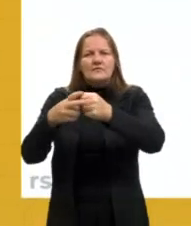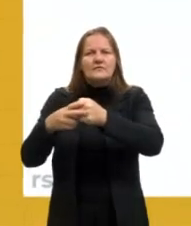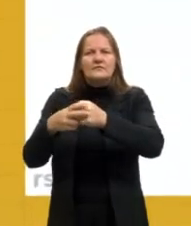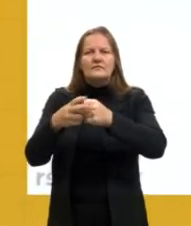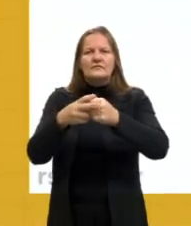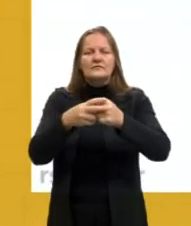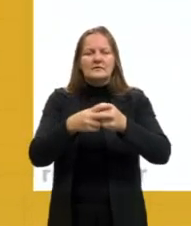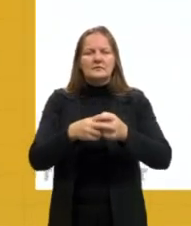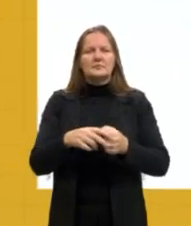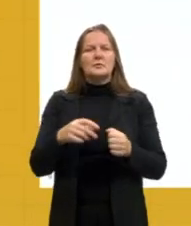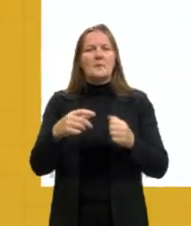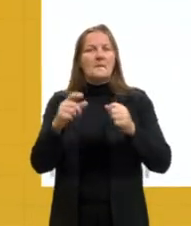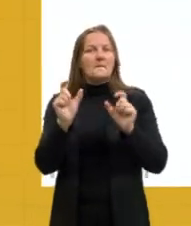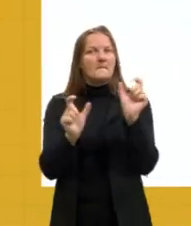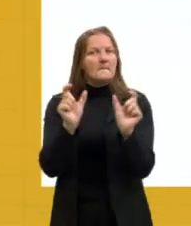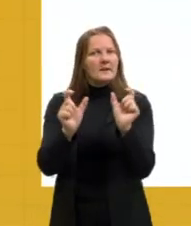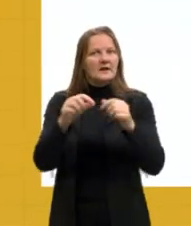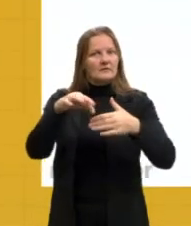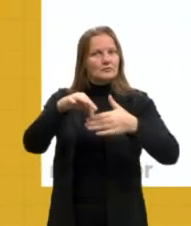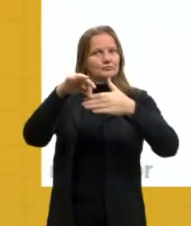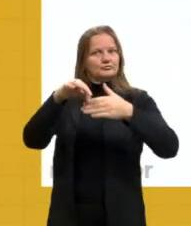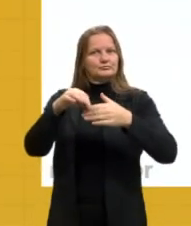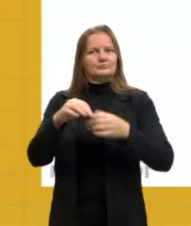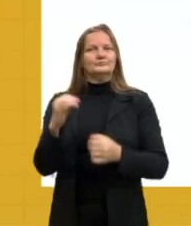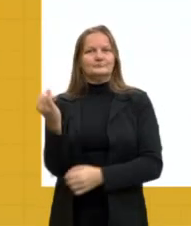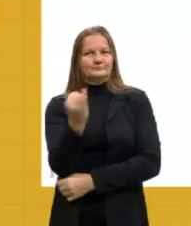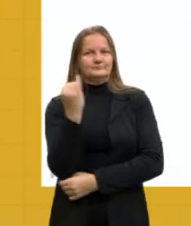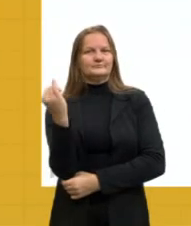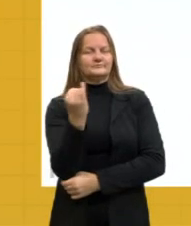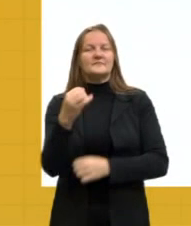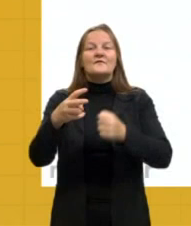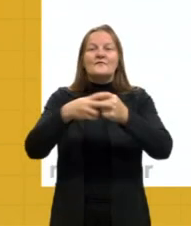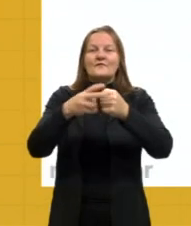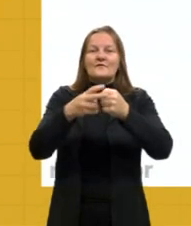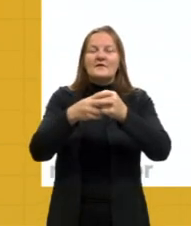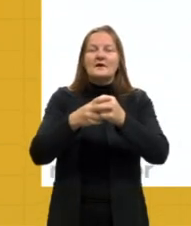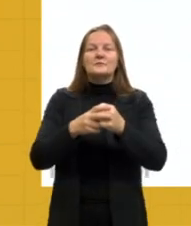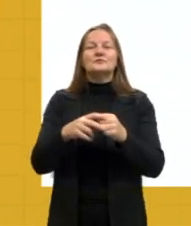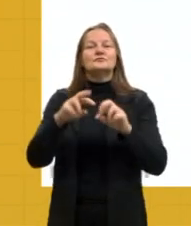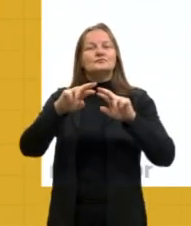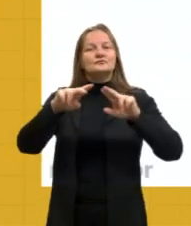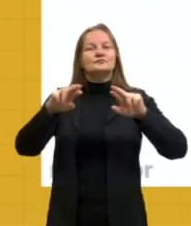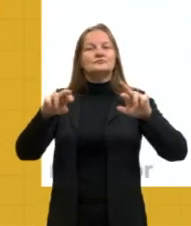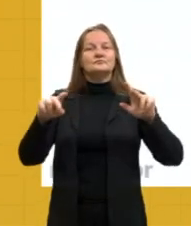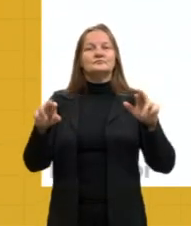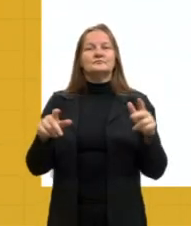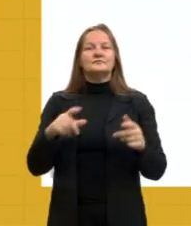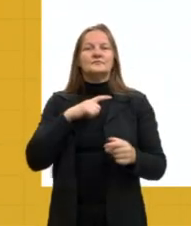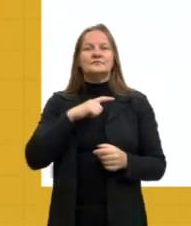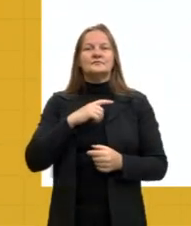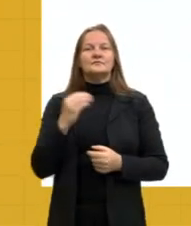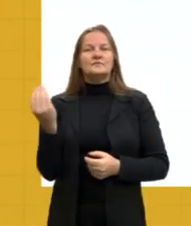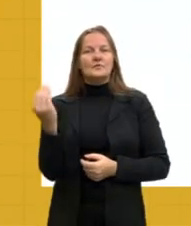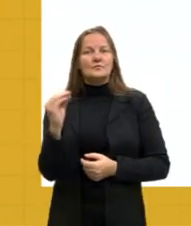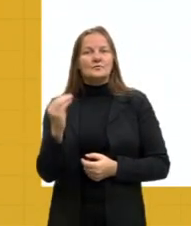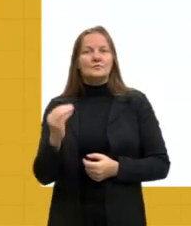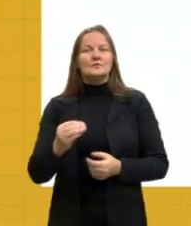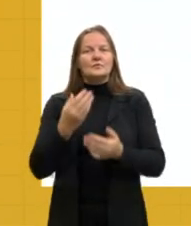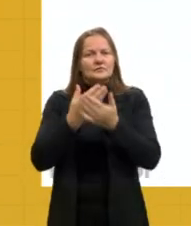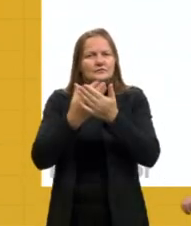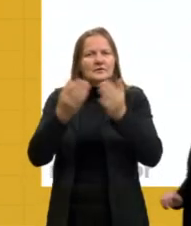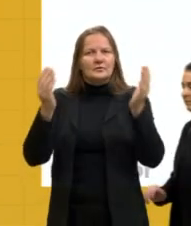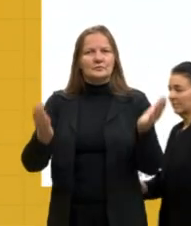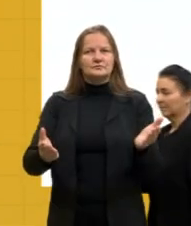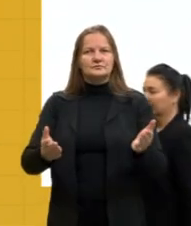nessas palavras que estão destacadas, são verbos nos tempos que vamos estudar